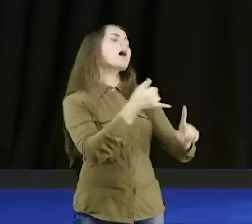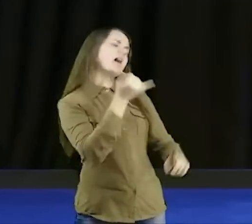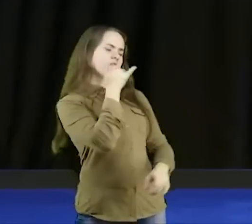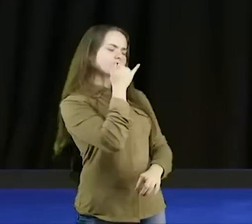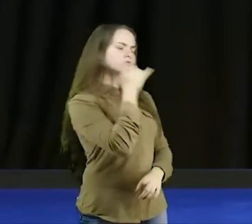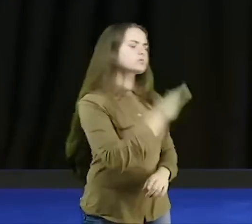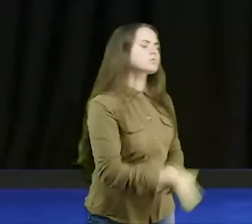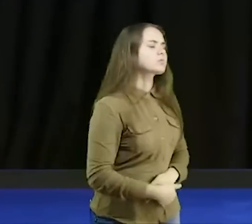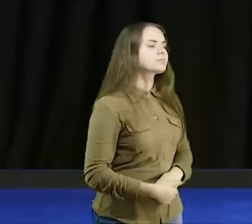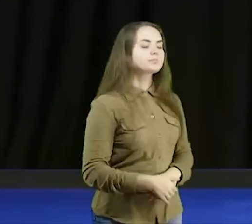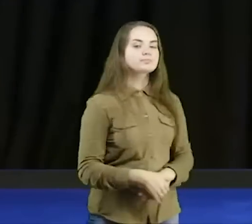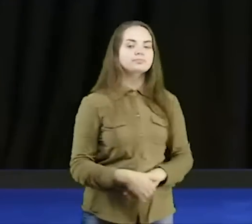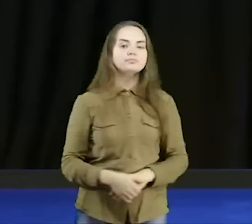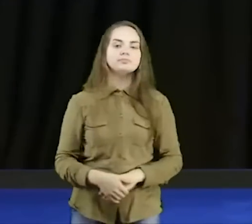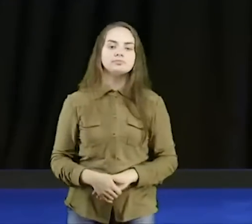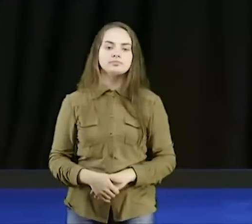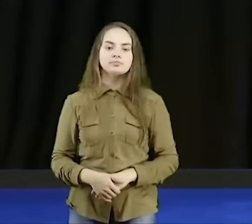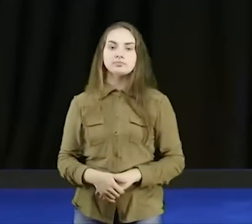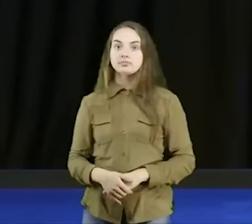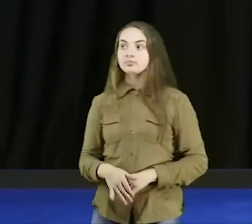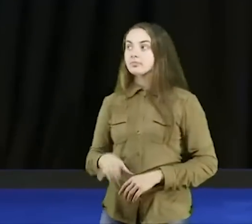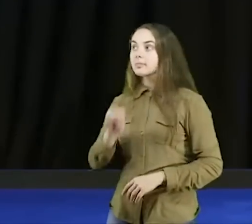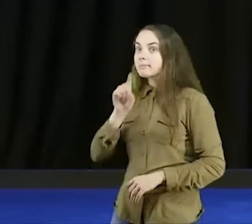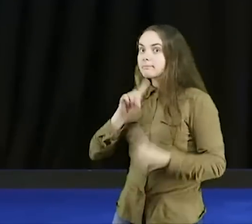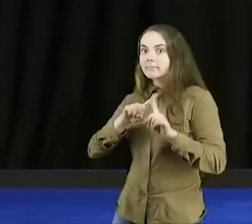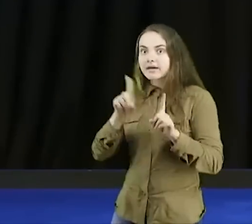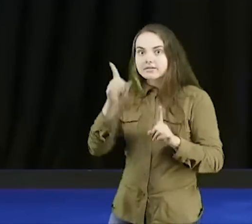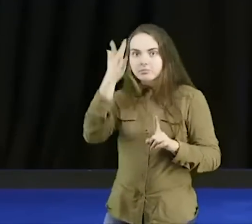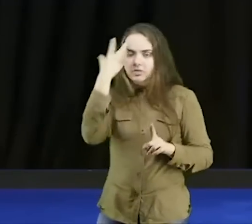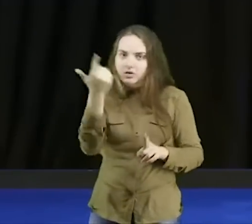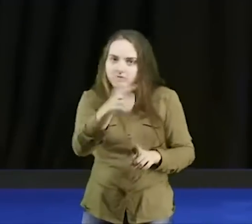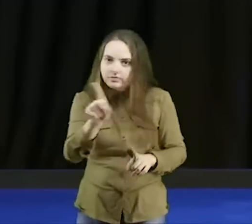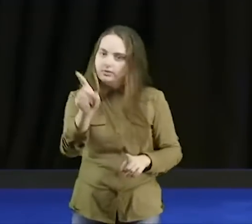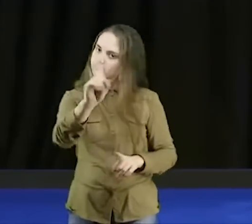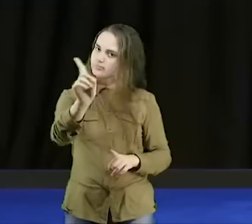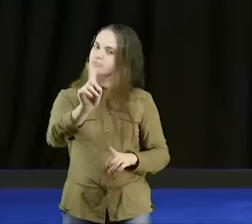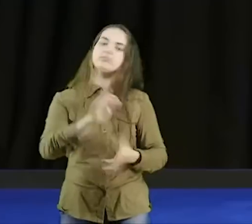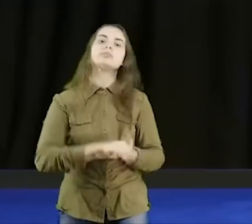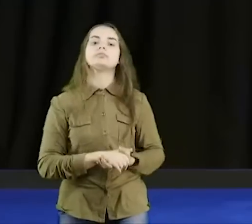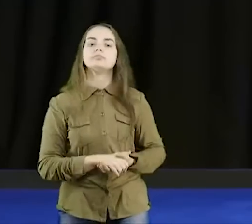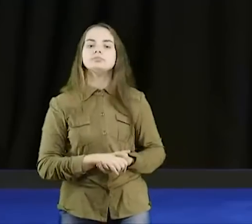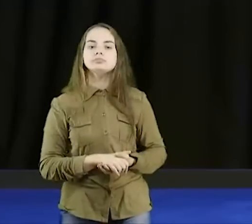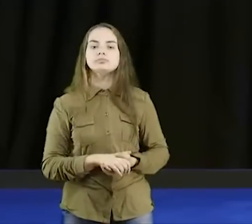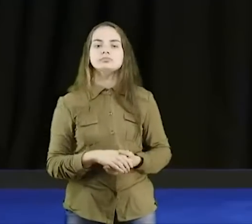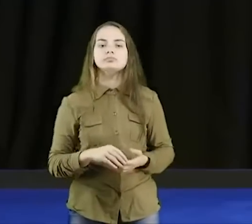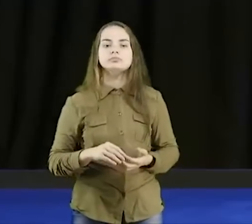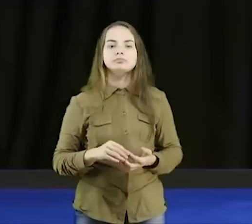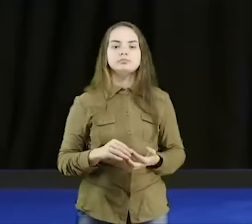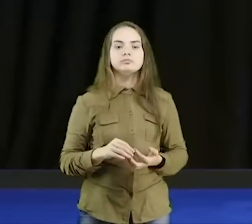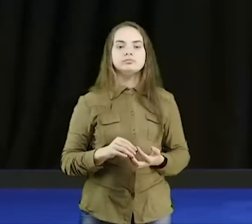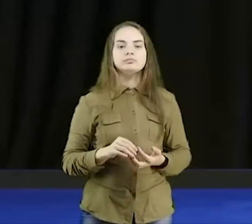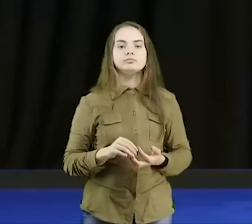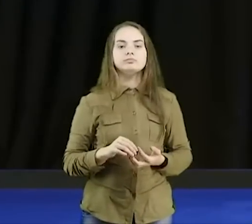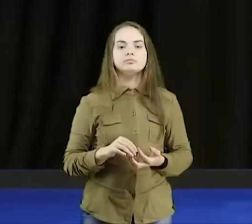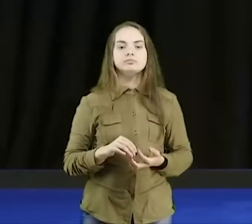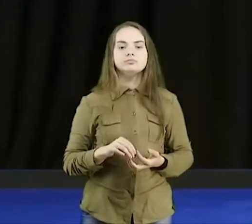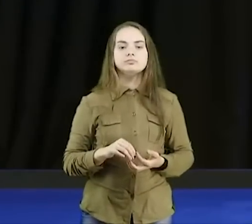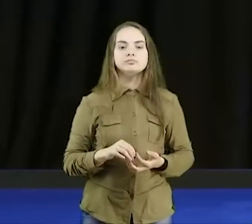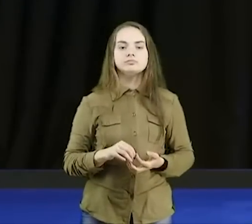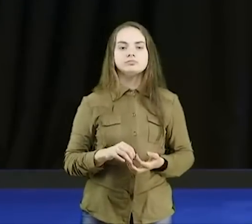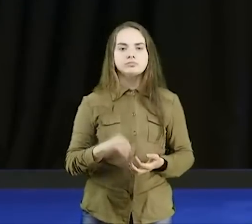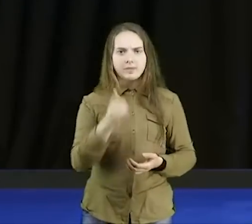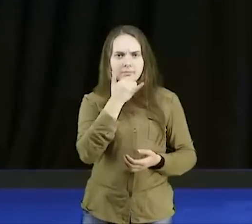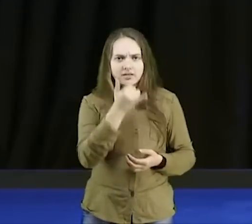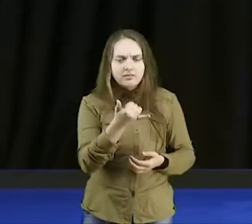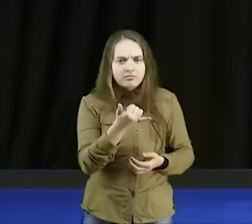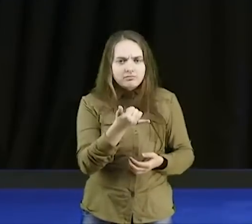aí, não, te perdoa, mas você não vai voltar aqui amanhã, me dá outro tapa na cara, ah não, amanhã eu volto aqui, vou ficar zangado, e vou dar outro tapa na tua cara, gente, isso é